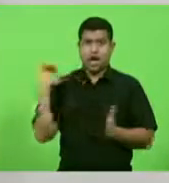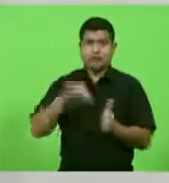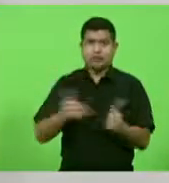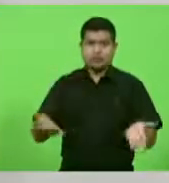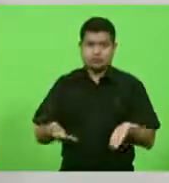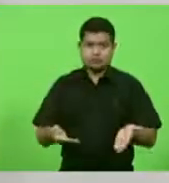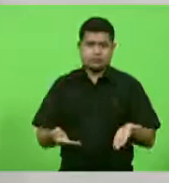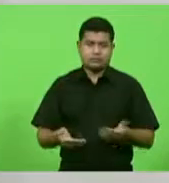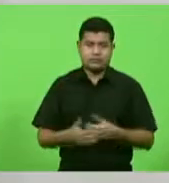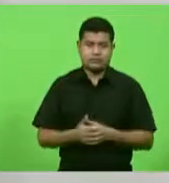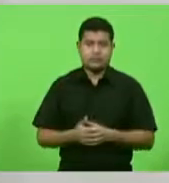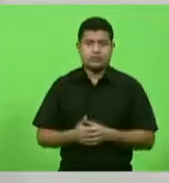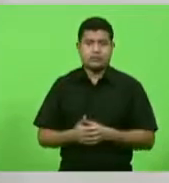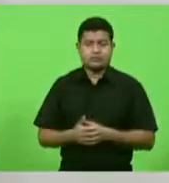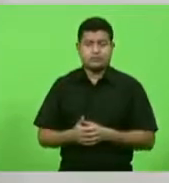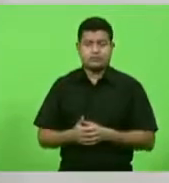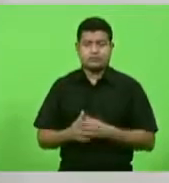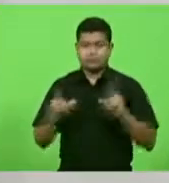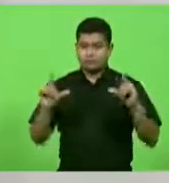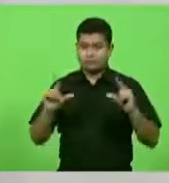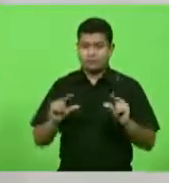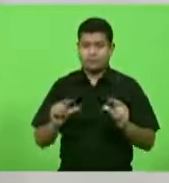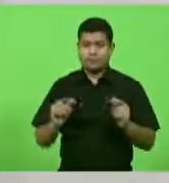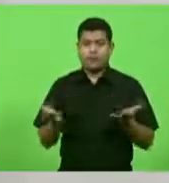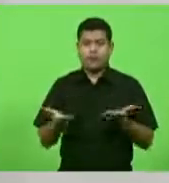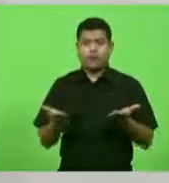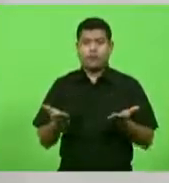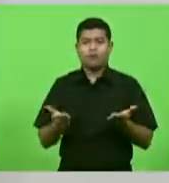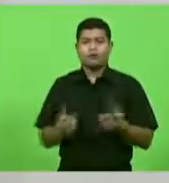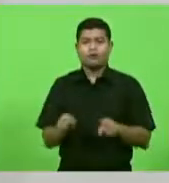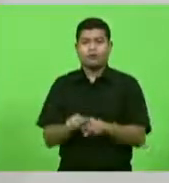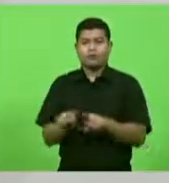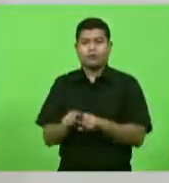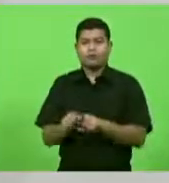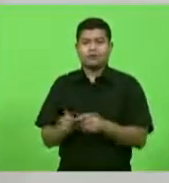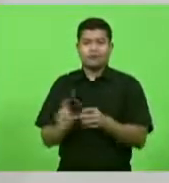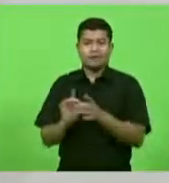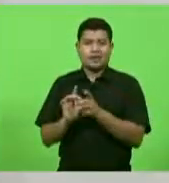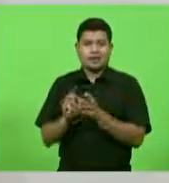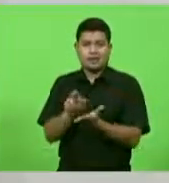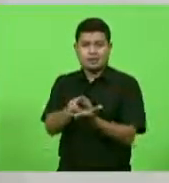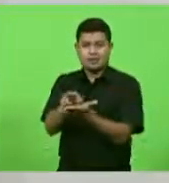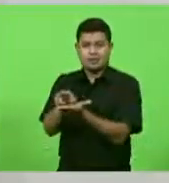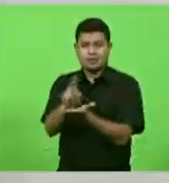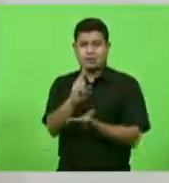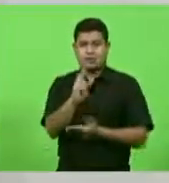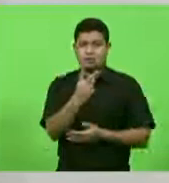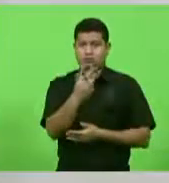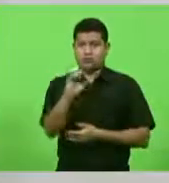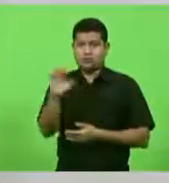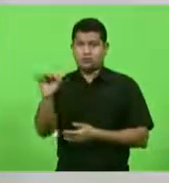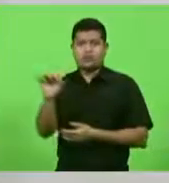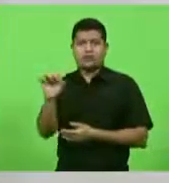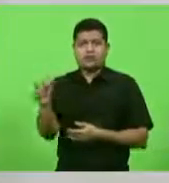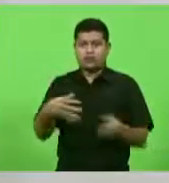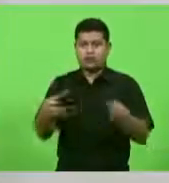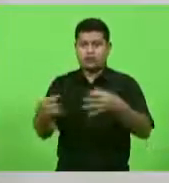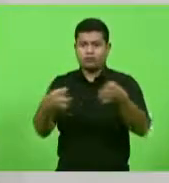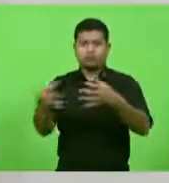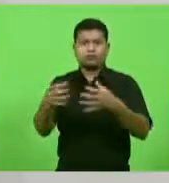Mais de 200 novos leitos de UTI nesse período foram abertos. Santa Catarina aumentou em 200%